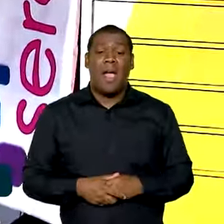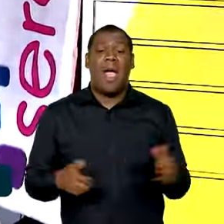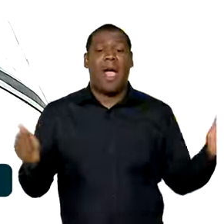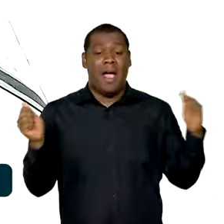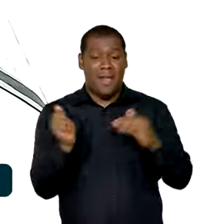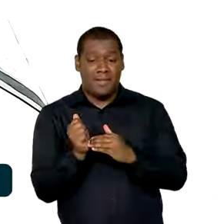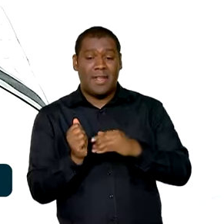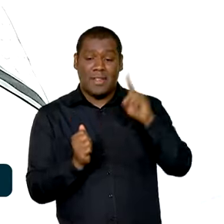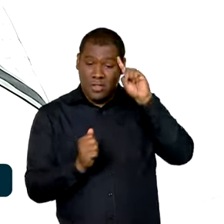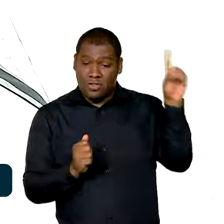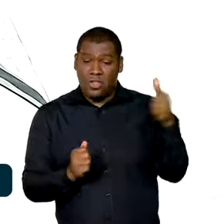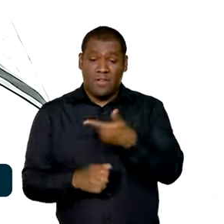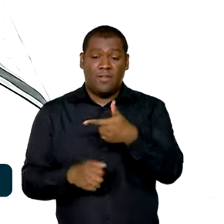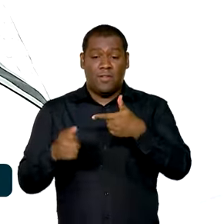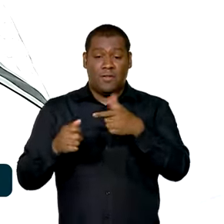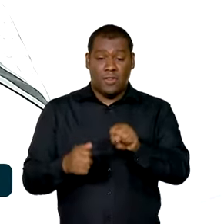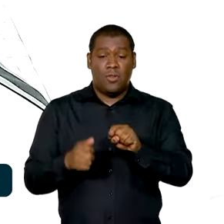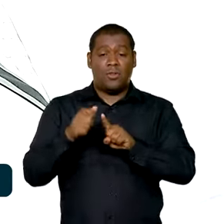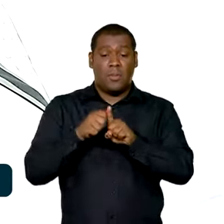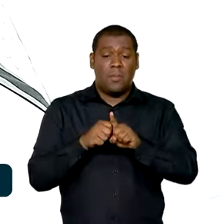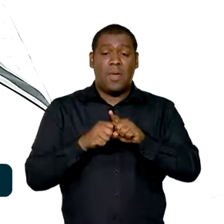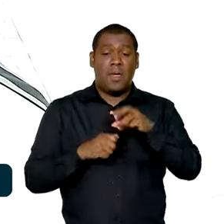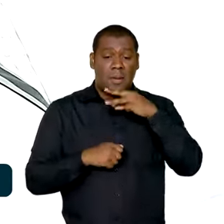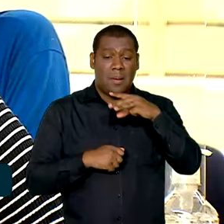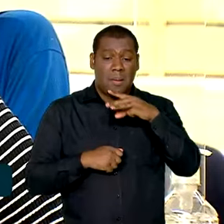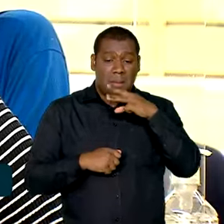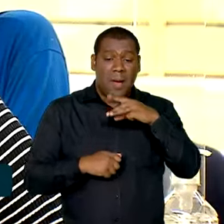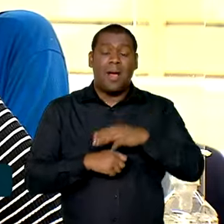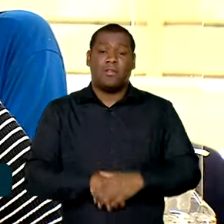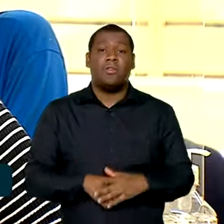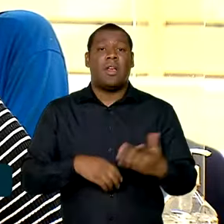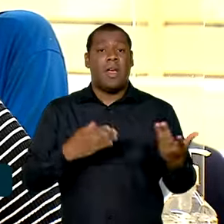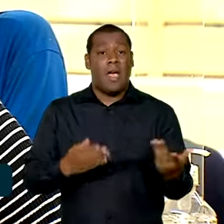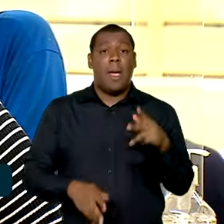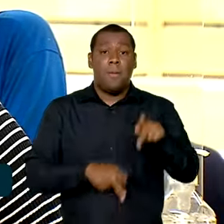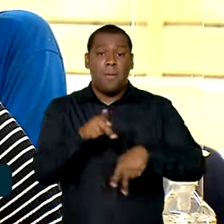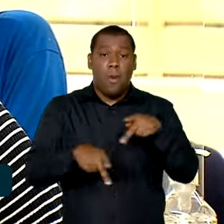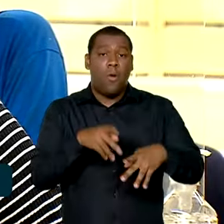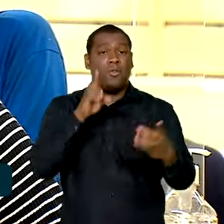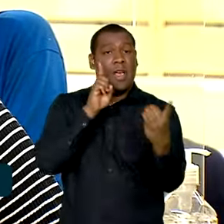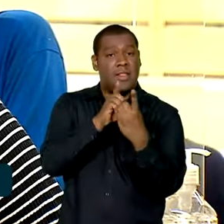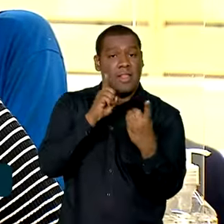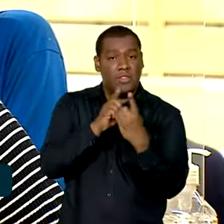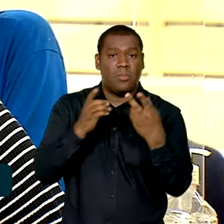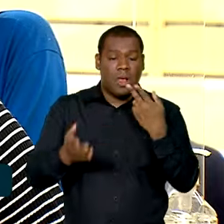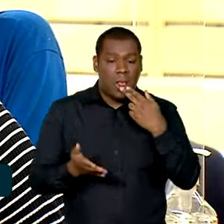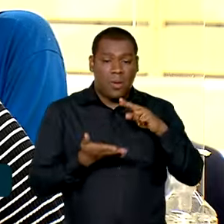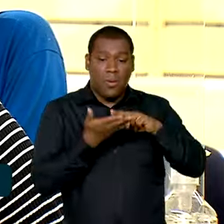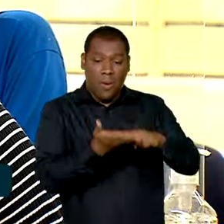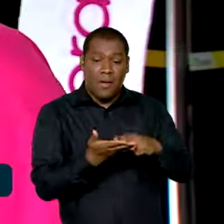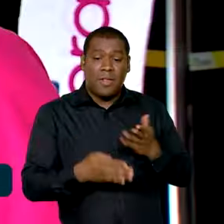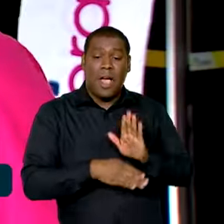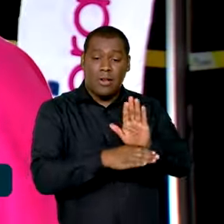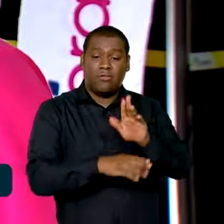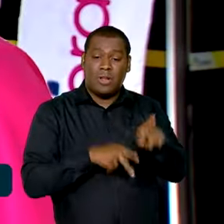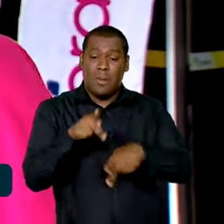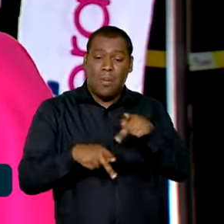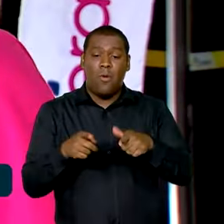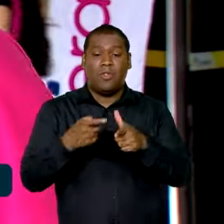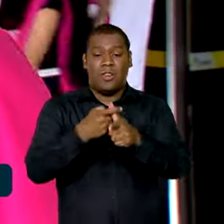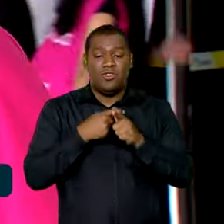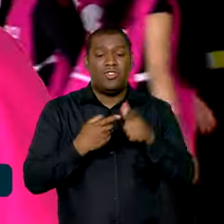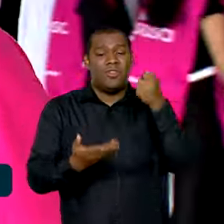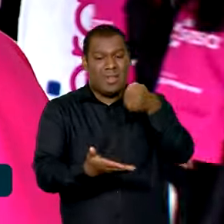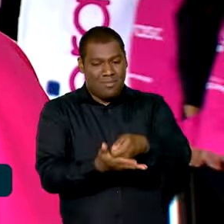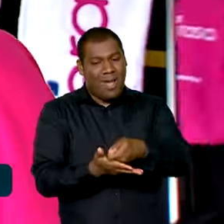deste mês em mais de 6 mil agências dos Correios para ajudar a população nas renegociações de dívidas. O atendimento